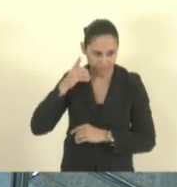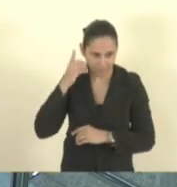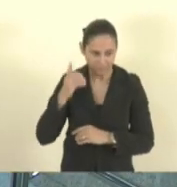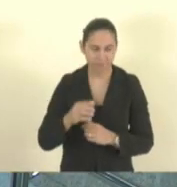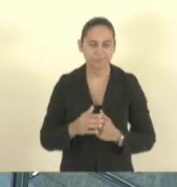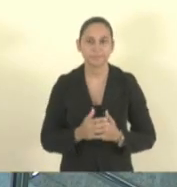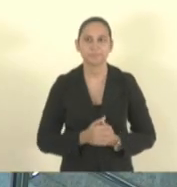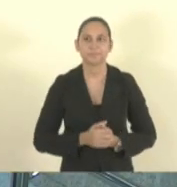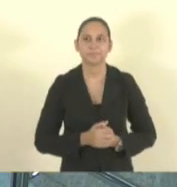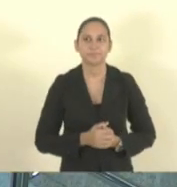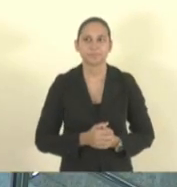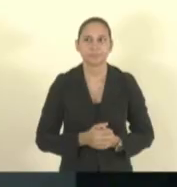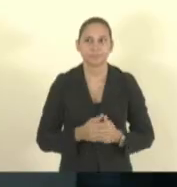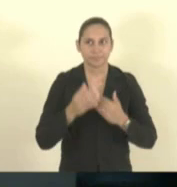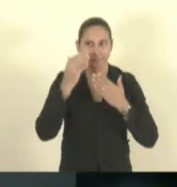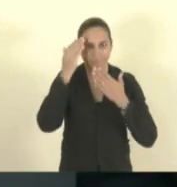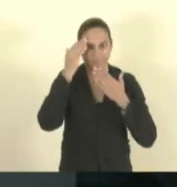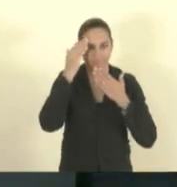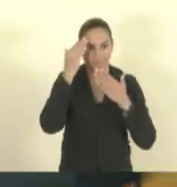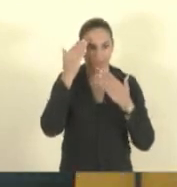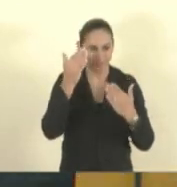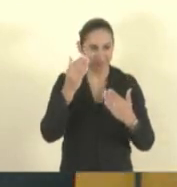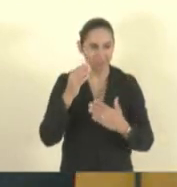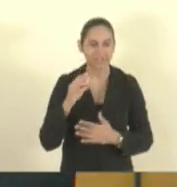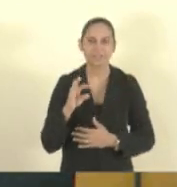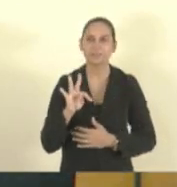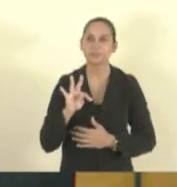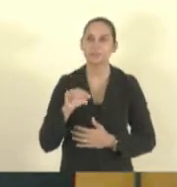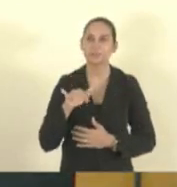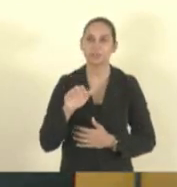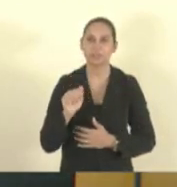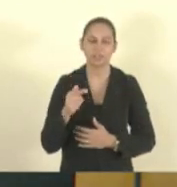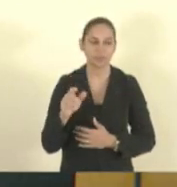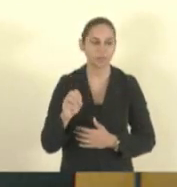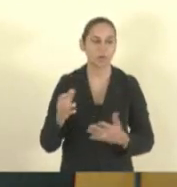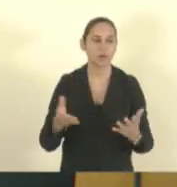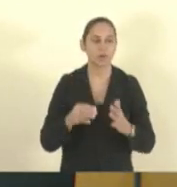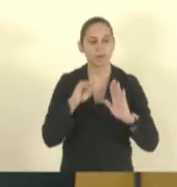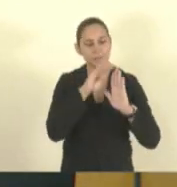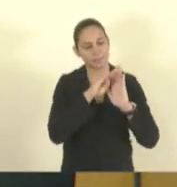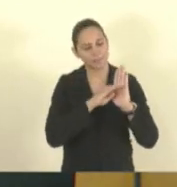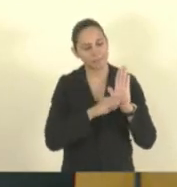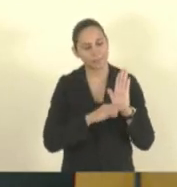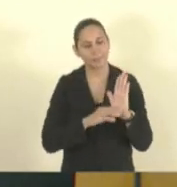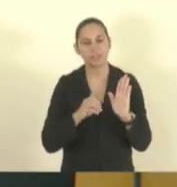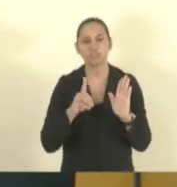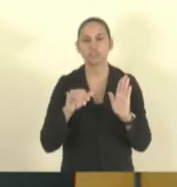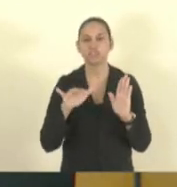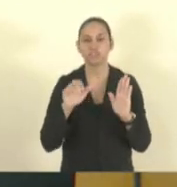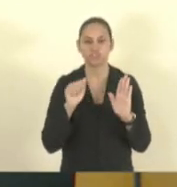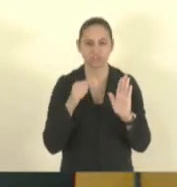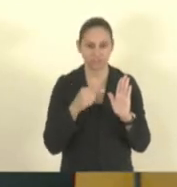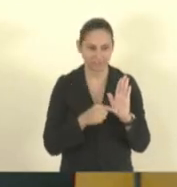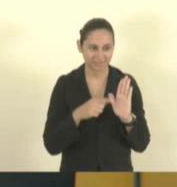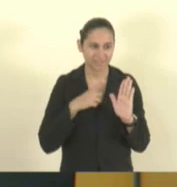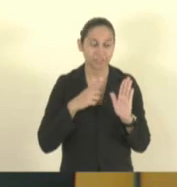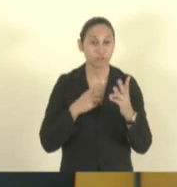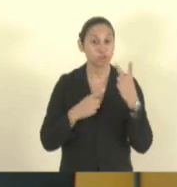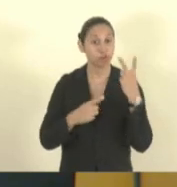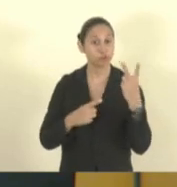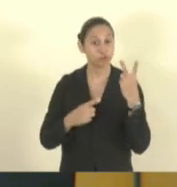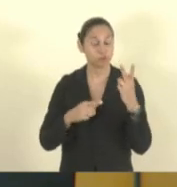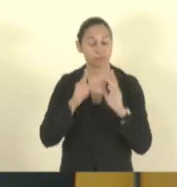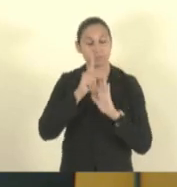Obrigado, obrigado, deputado Tiago Hoffman. Passamos, então, a ordem do dia. Temos dois projetos